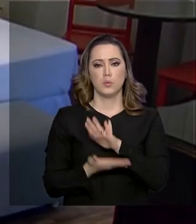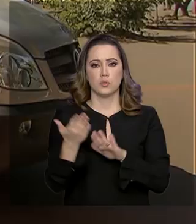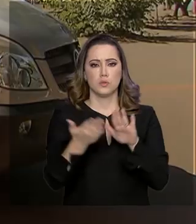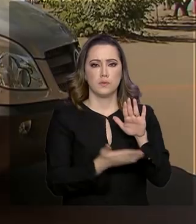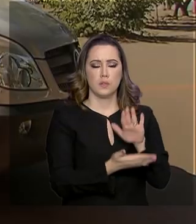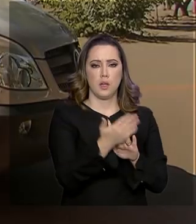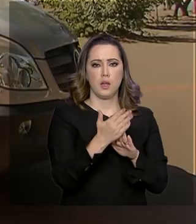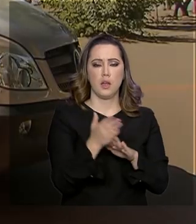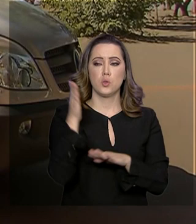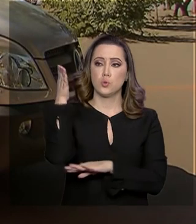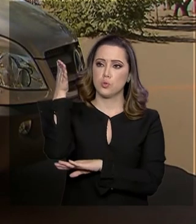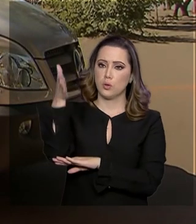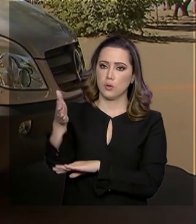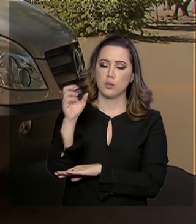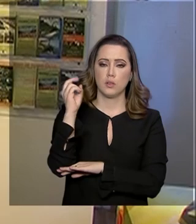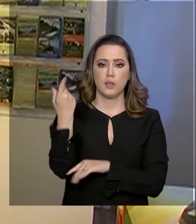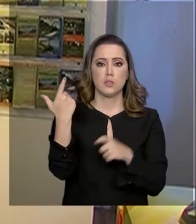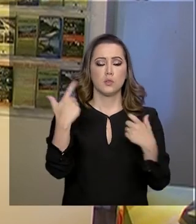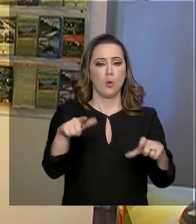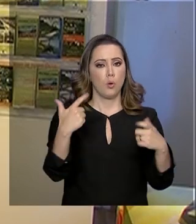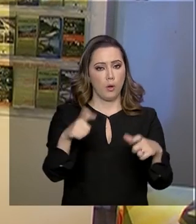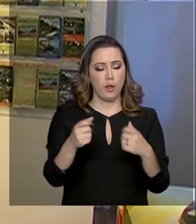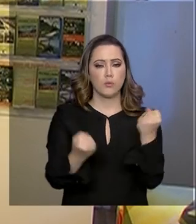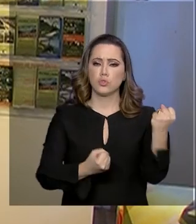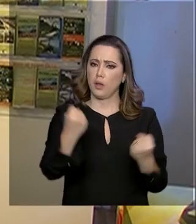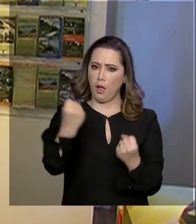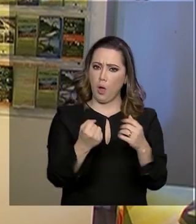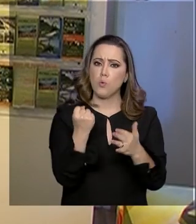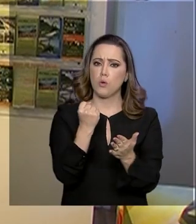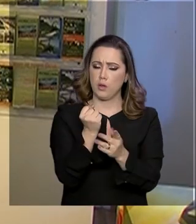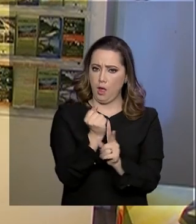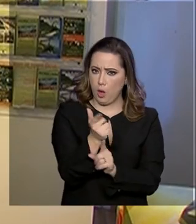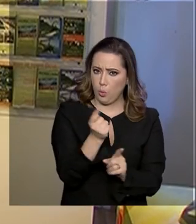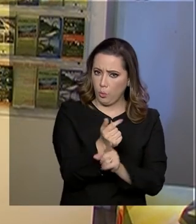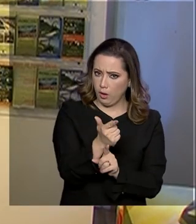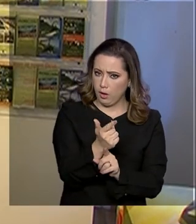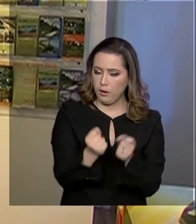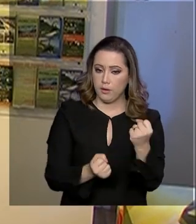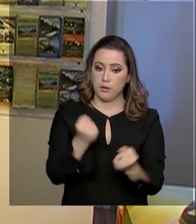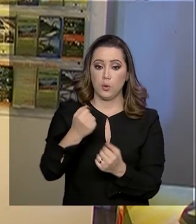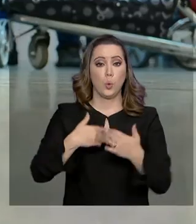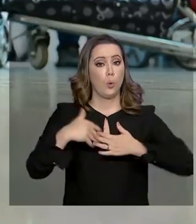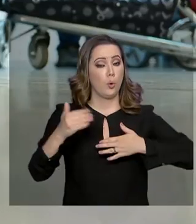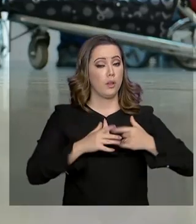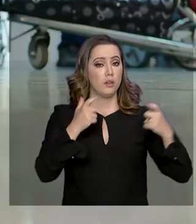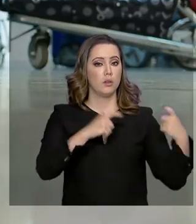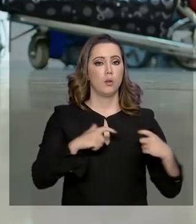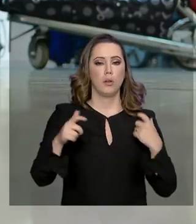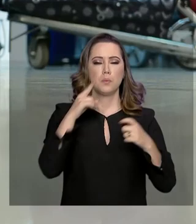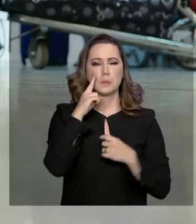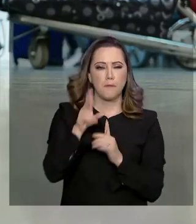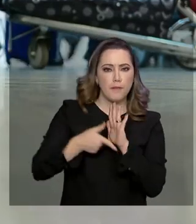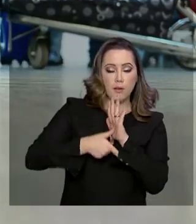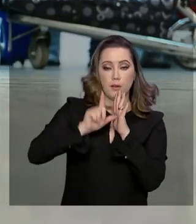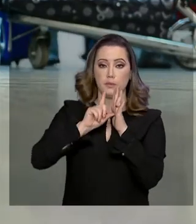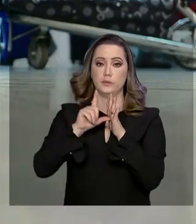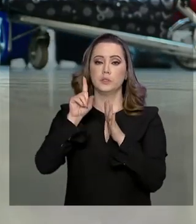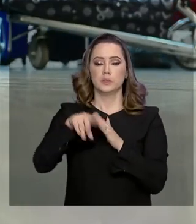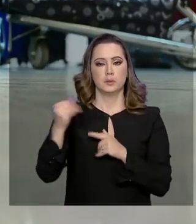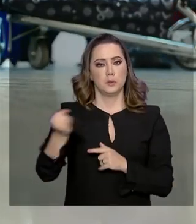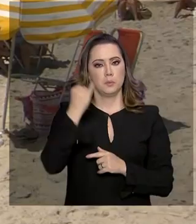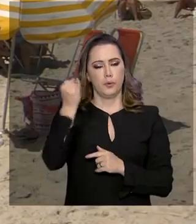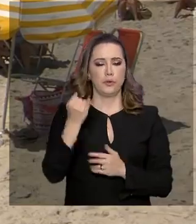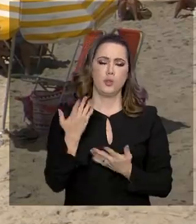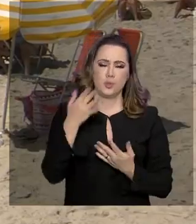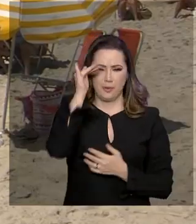hotéis ou locadoras de carros. Qualquer fornecedor deve ser avaliado com antecedência. Essa precaução vai prevenir